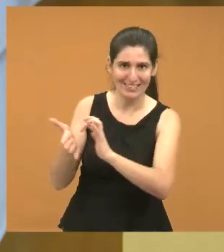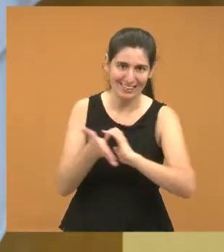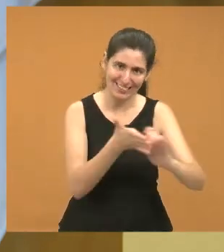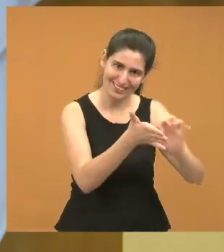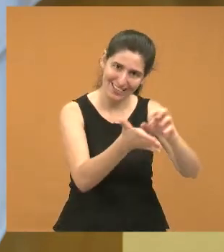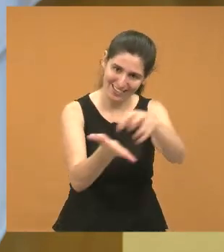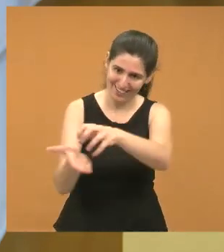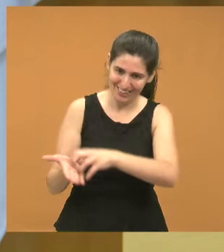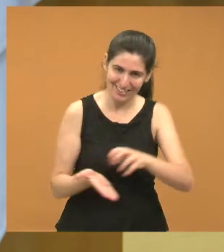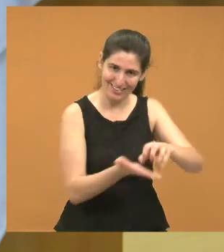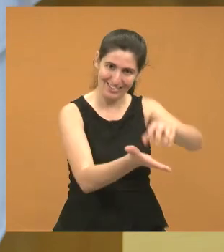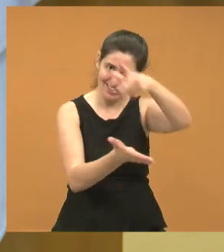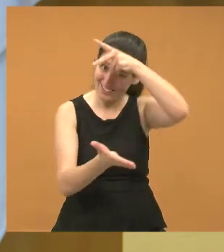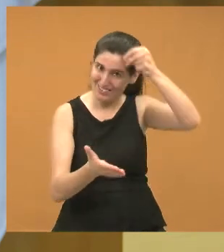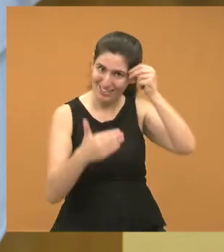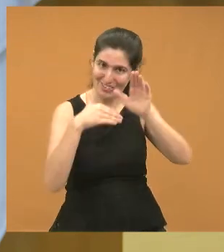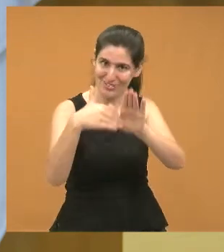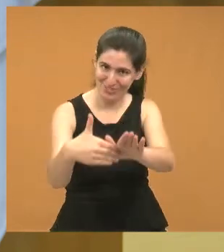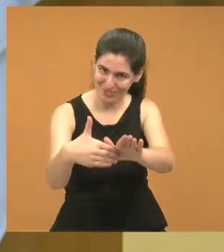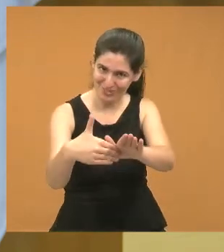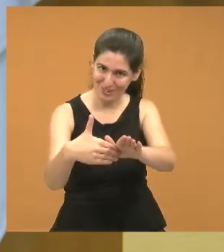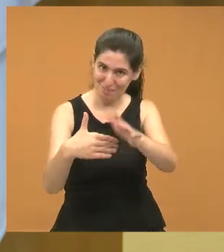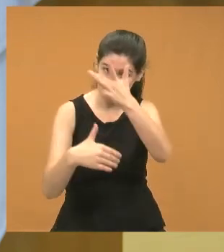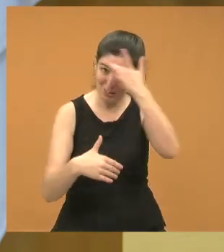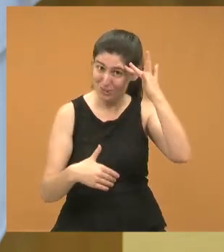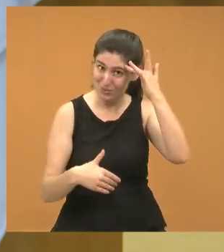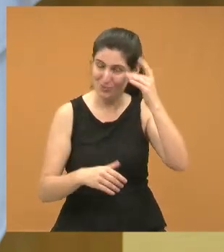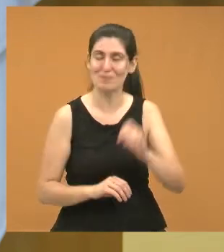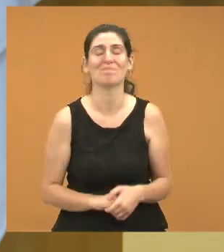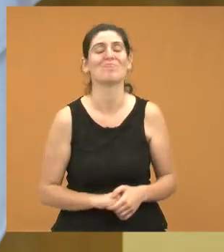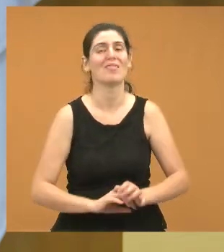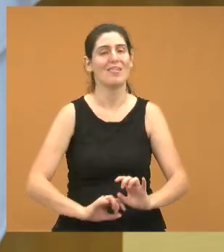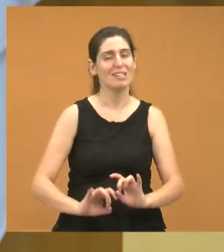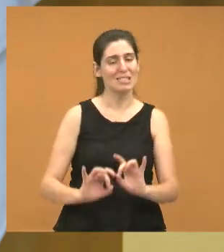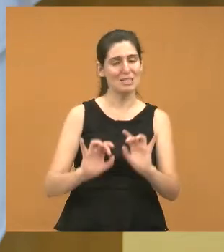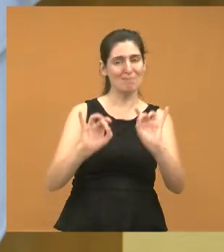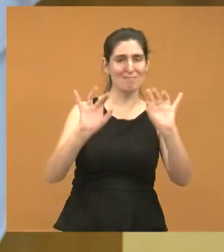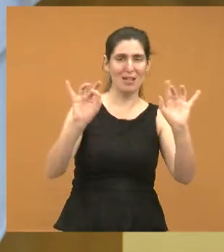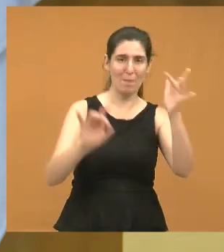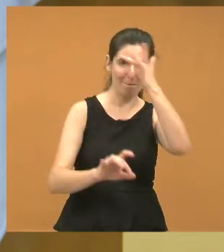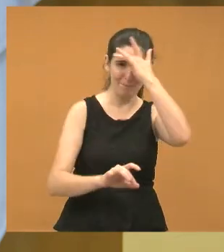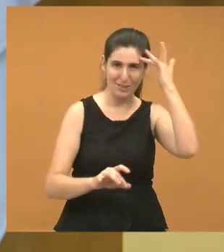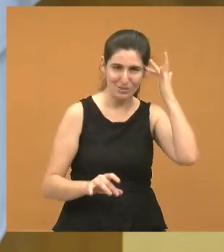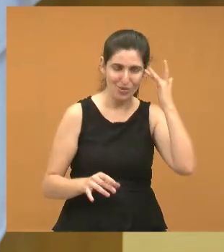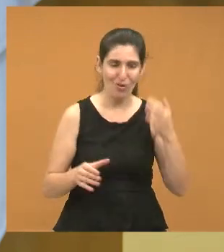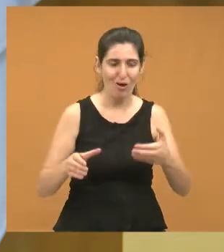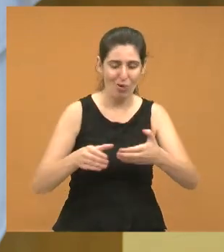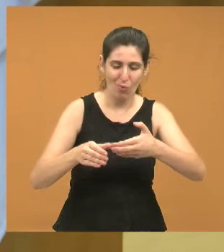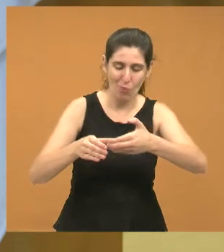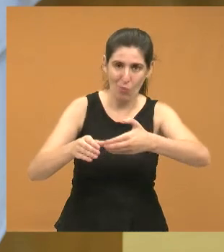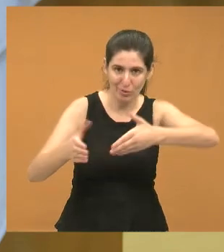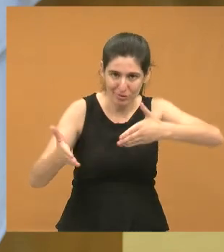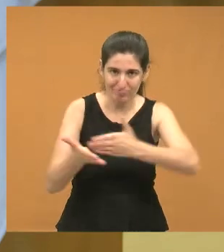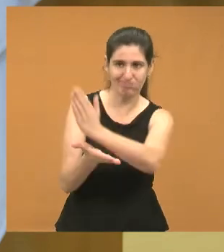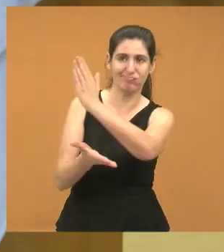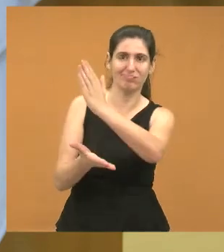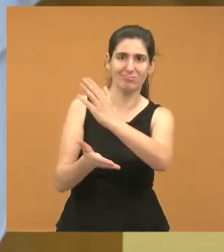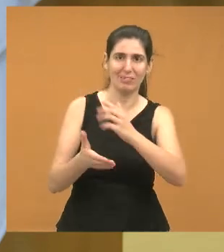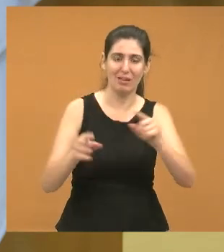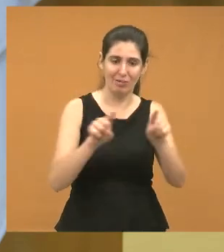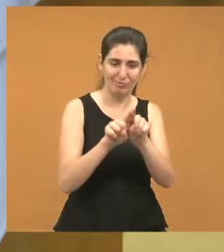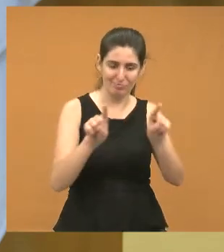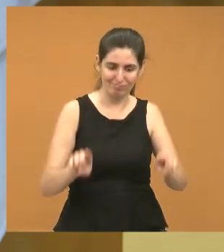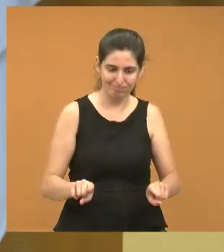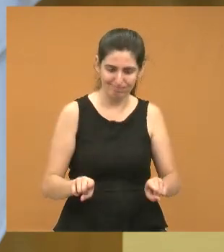mas todas elas no geral. E, em especial, os servidores efetivos da Prefeitura. São eles aí